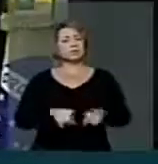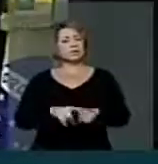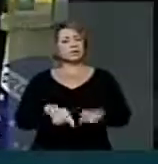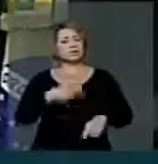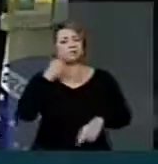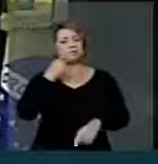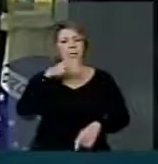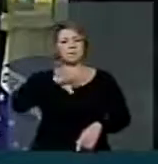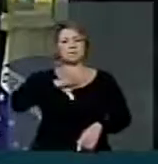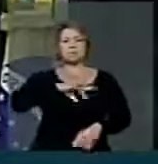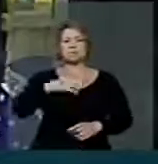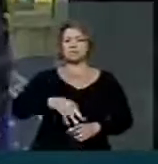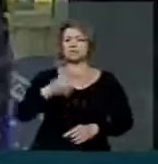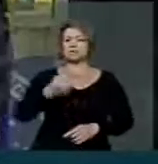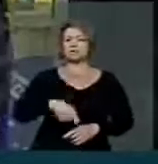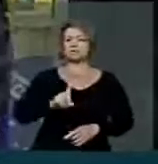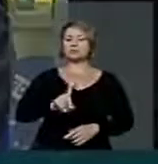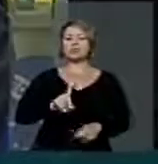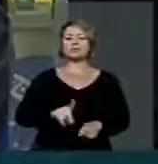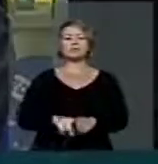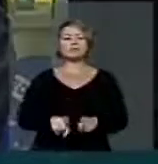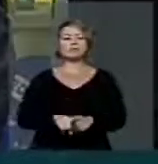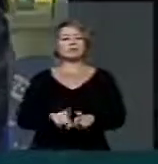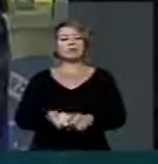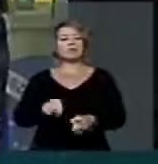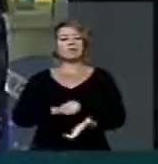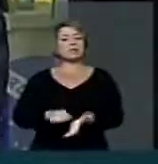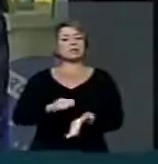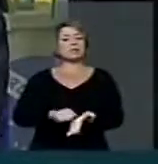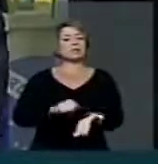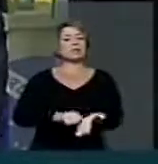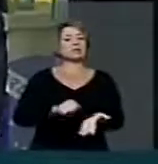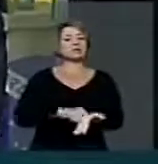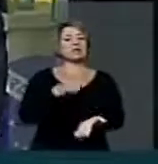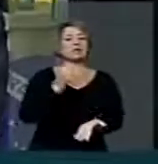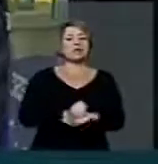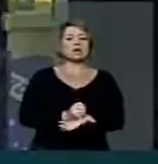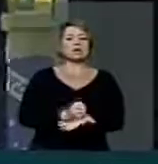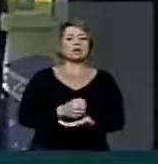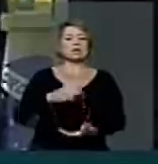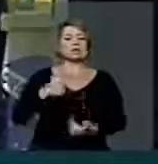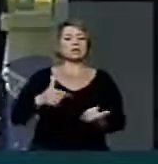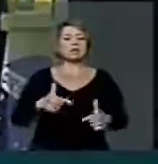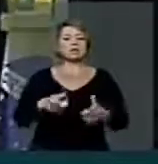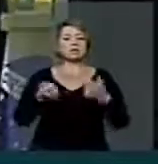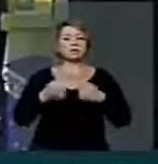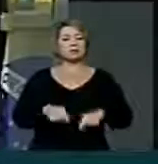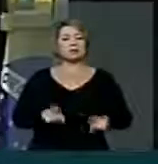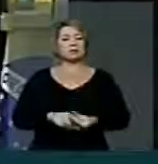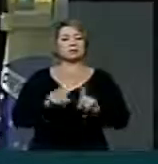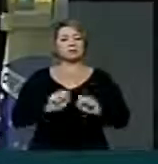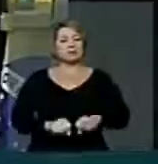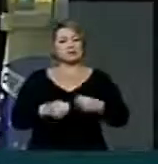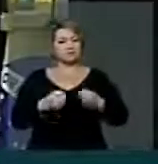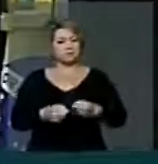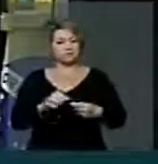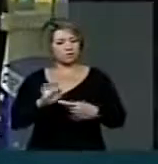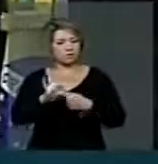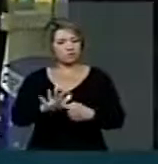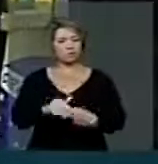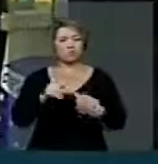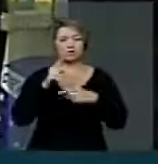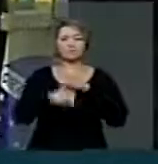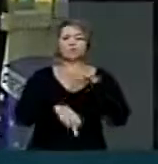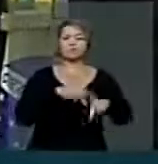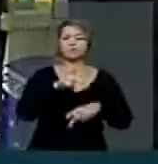portuguesa? É certo não registrar uma carteira de trabalho? É certo expor toda a